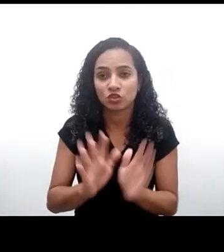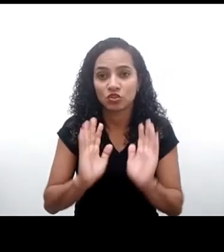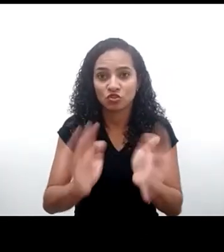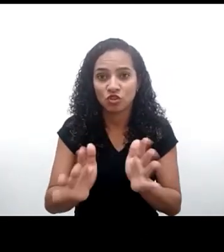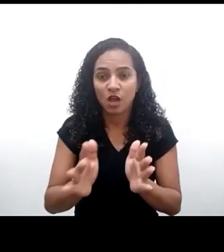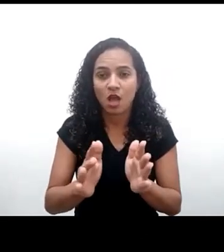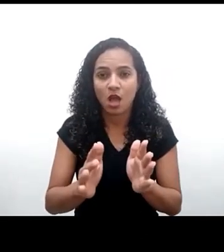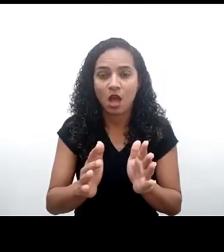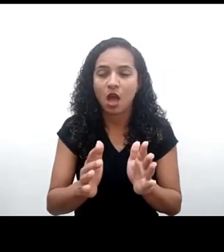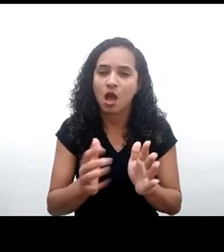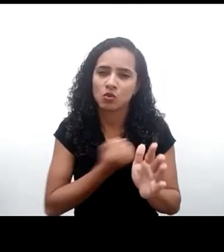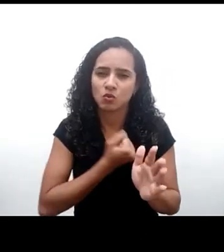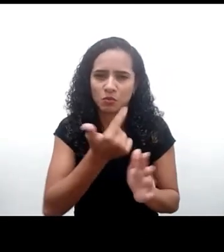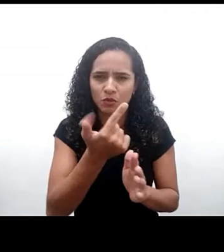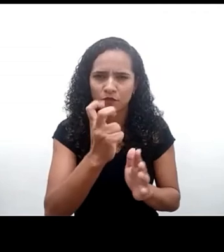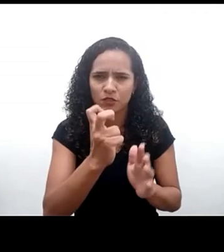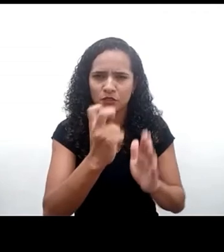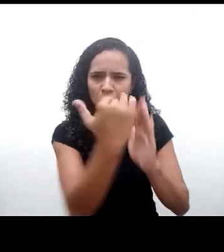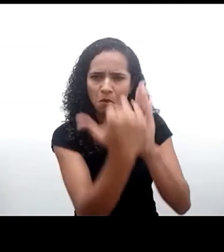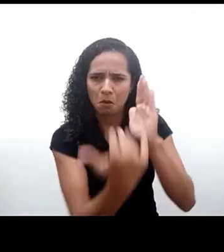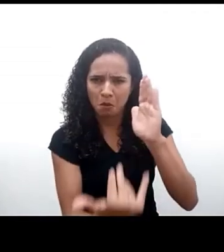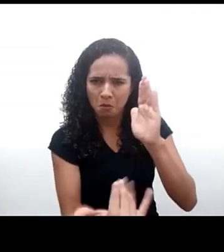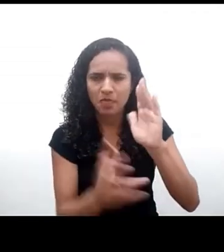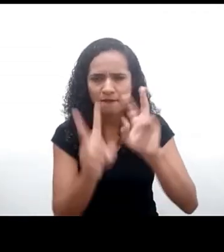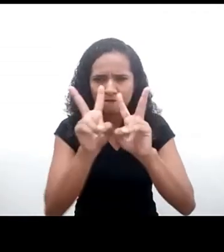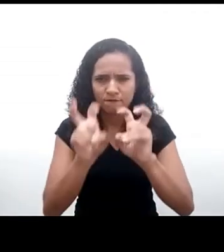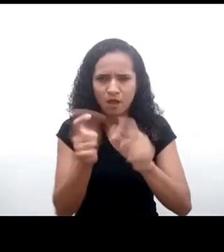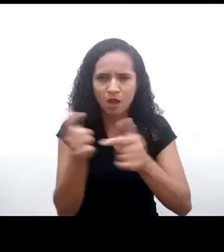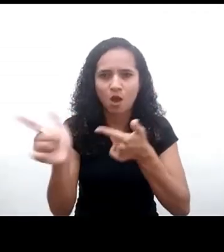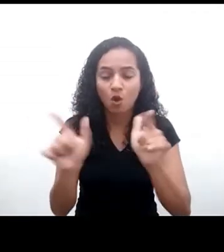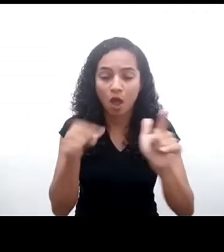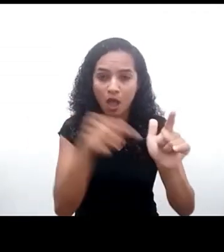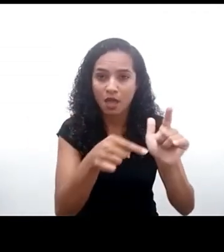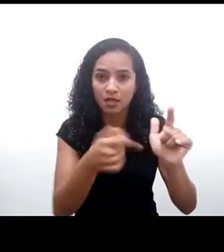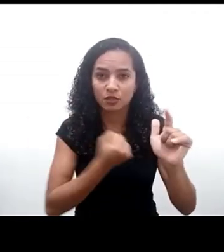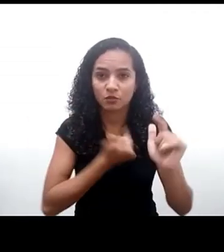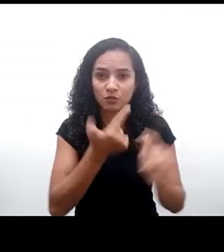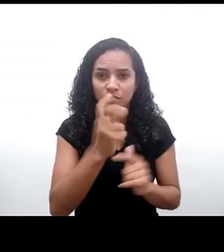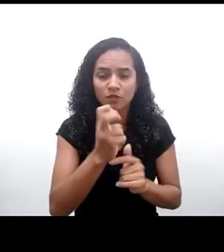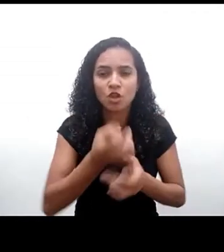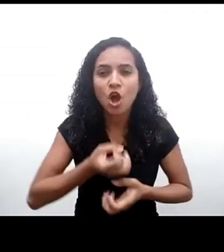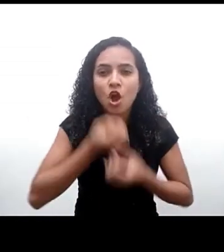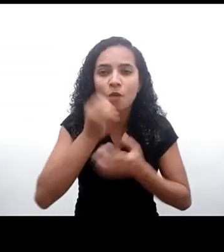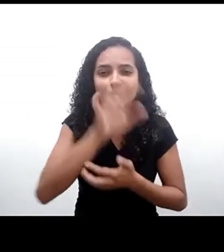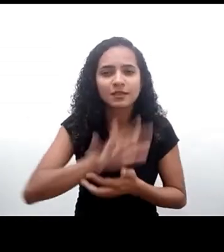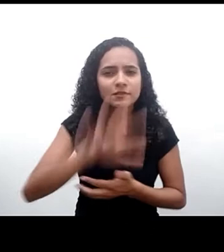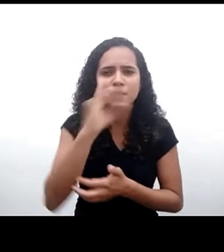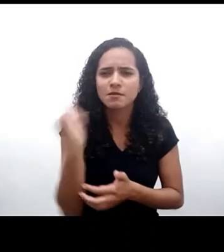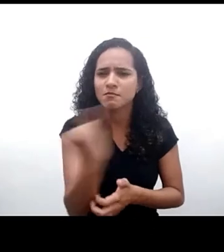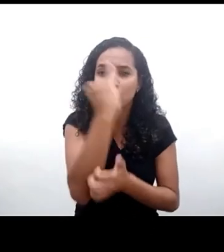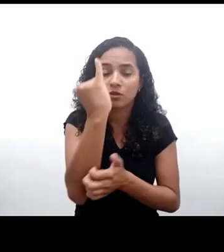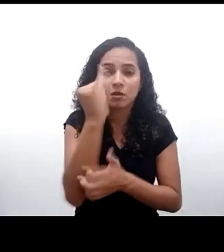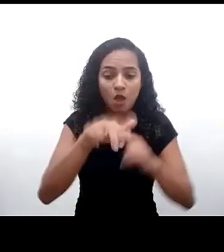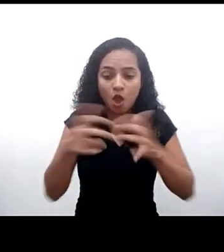comentários gerais tem vários outros temas e esse sem dúvida um dos comentários gerais de extrema importância pra atualidade